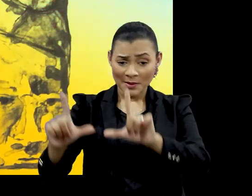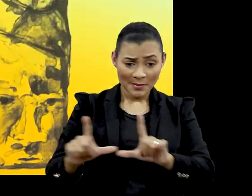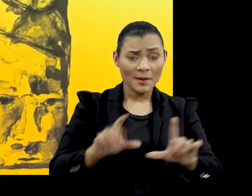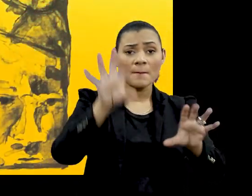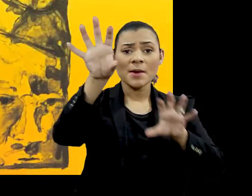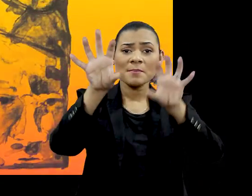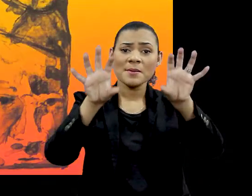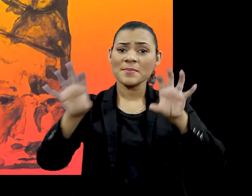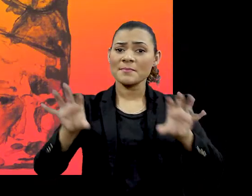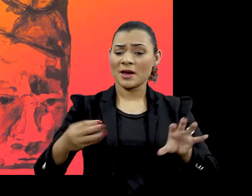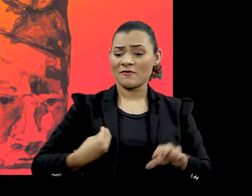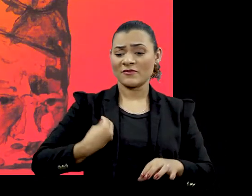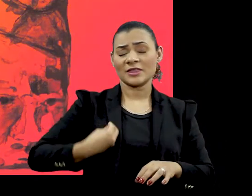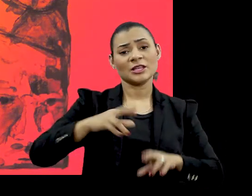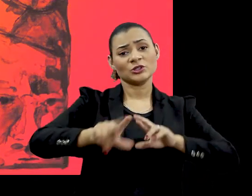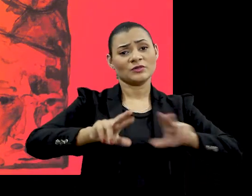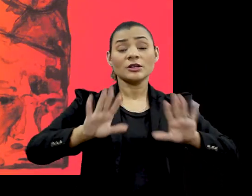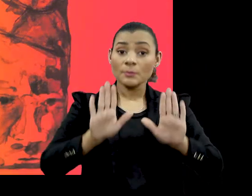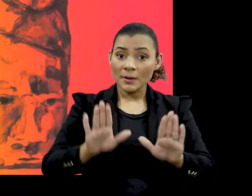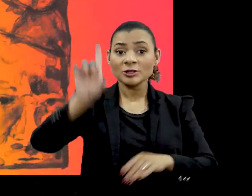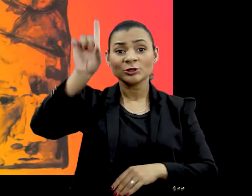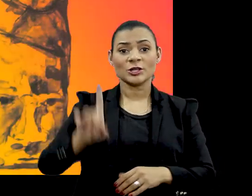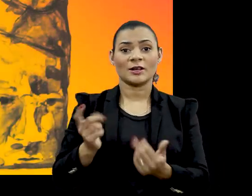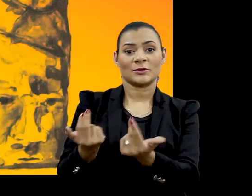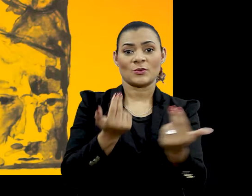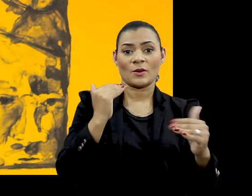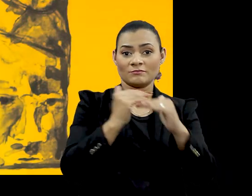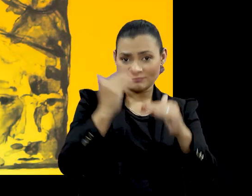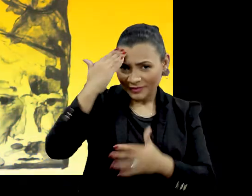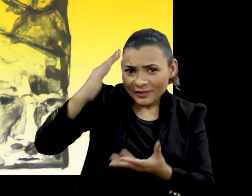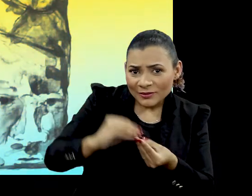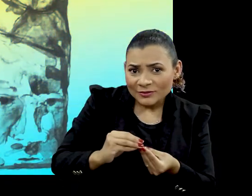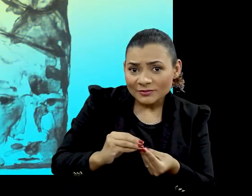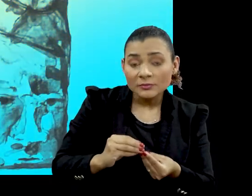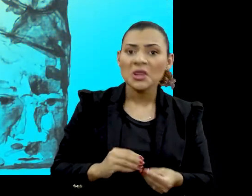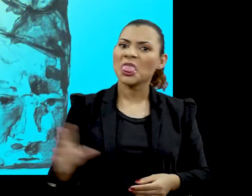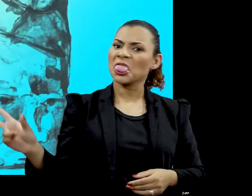Somos Diferentes do nosso modo de viver a vida Mas iguais em nossos direitos Sacou?